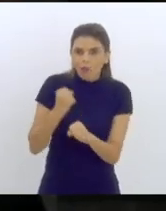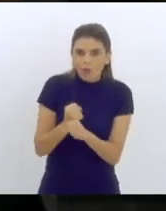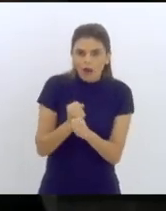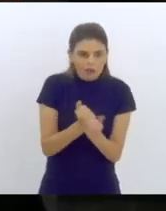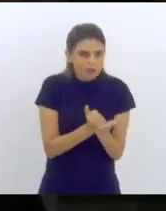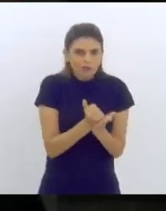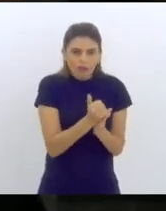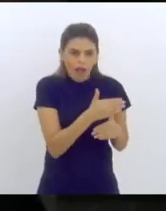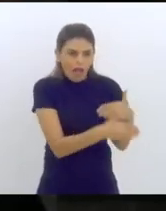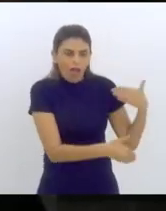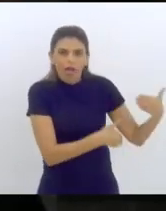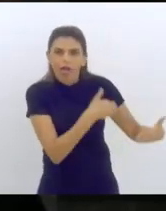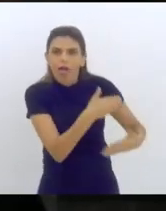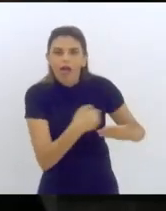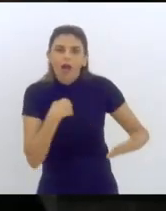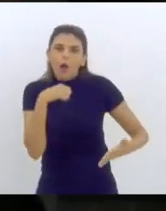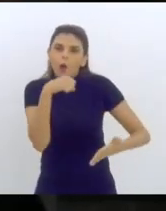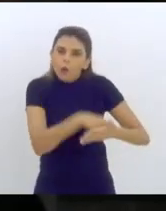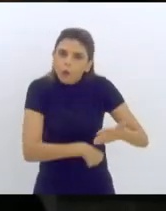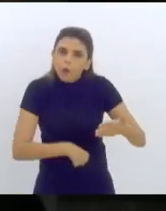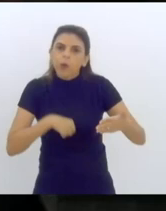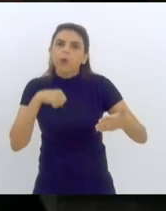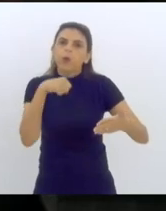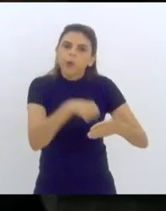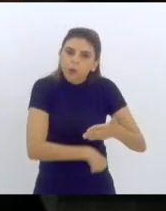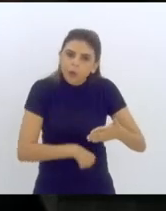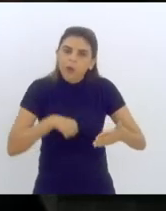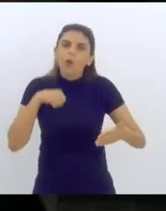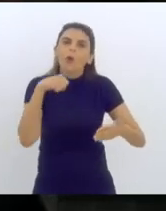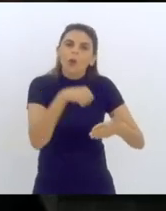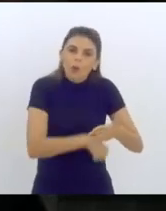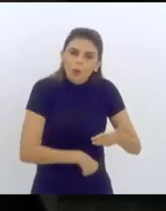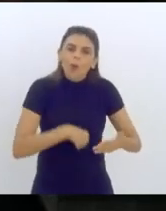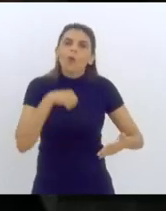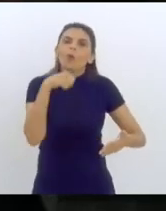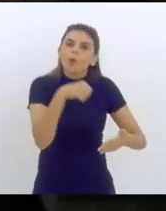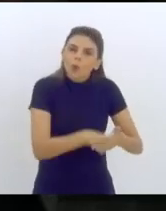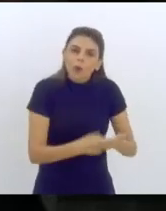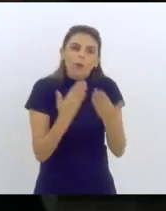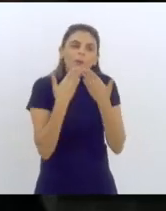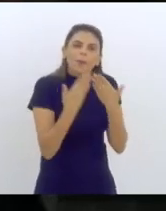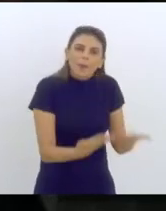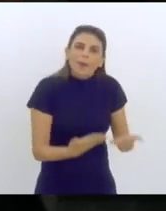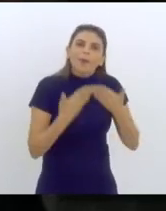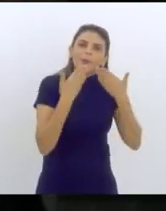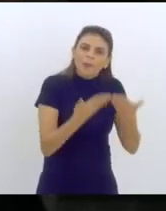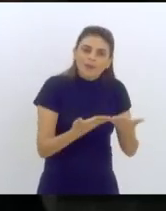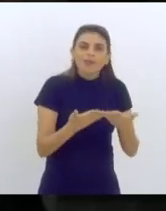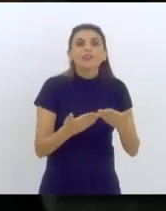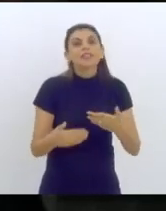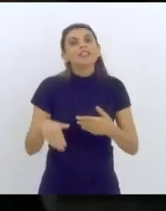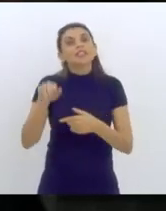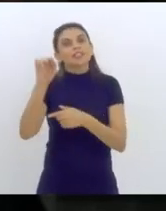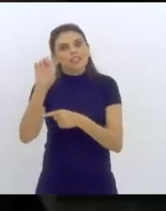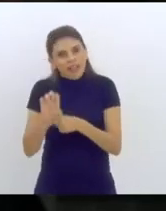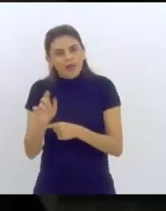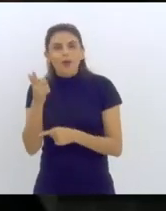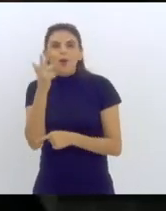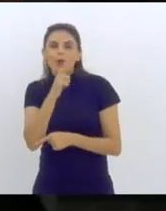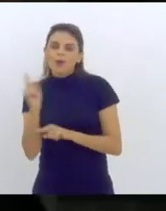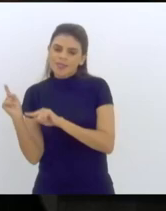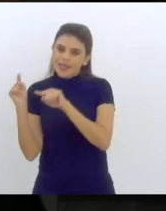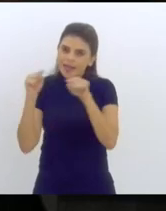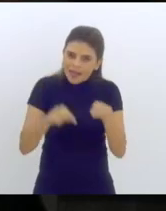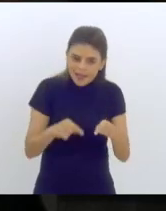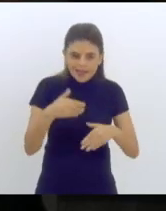uma das nossas lutas do mandato foi exatamente para que o Estado viesse a